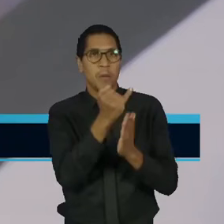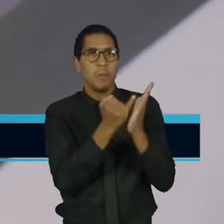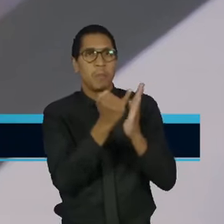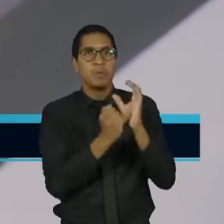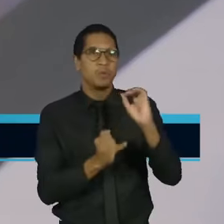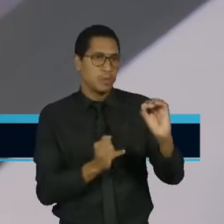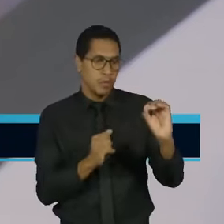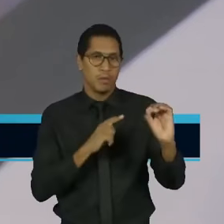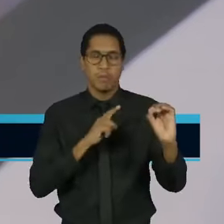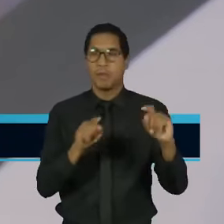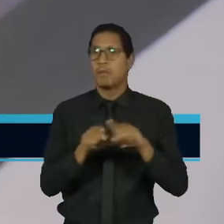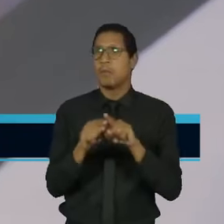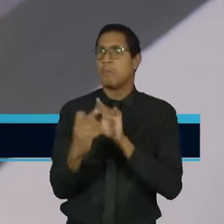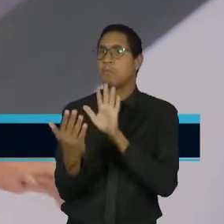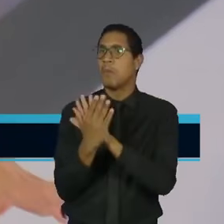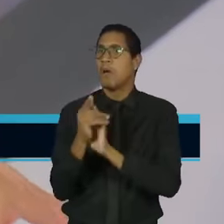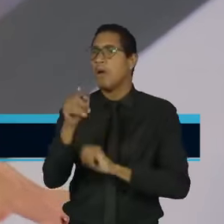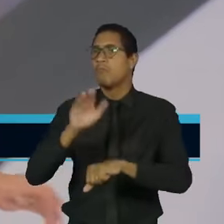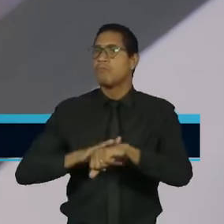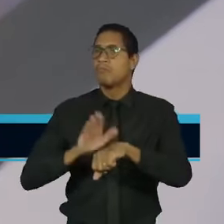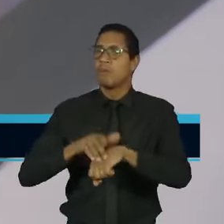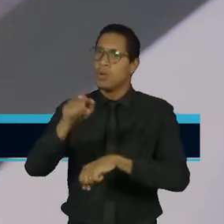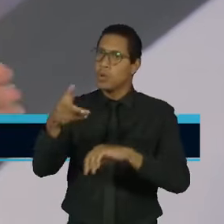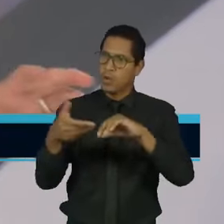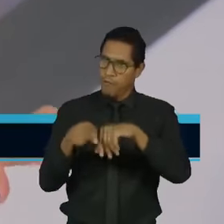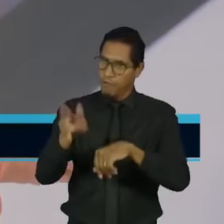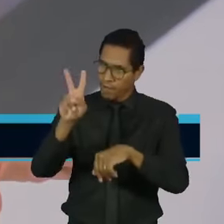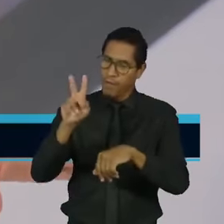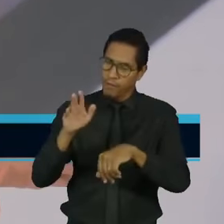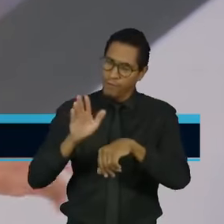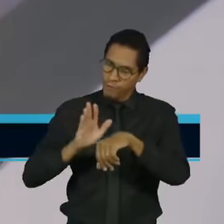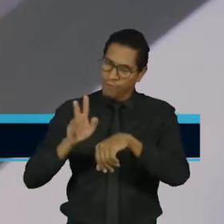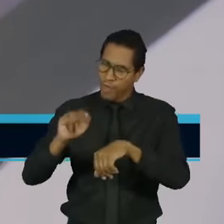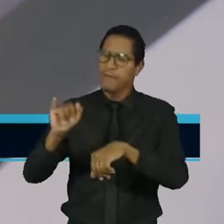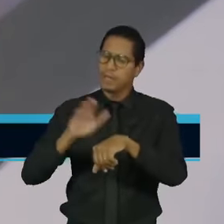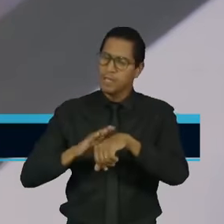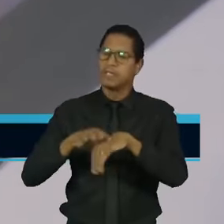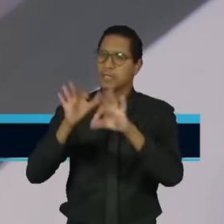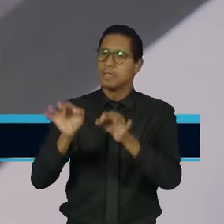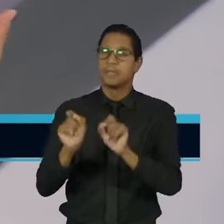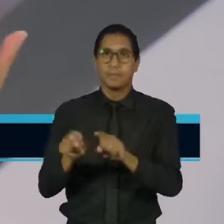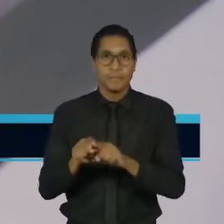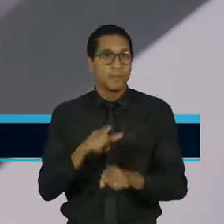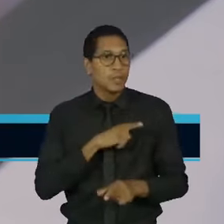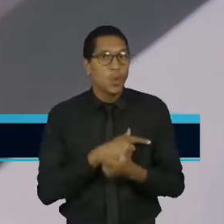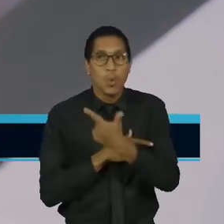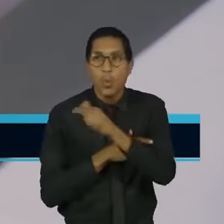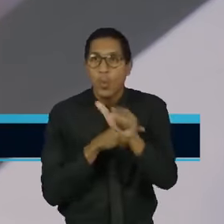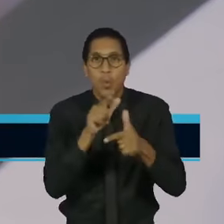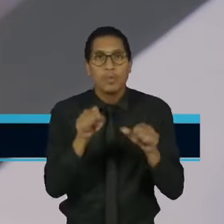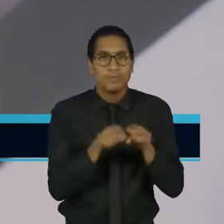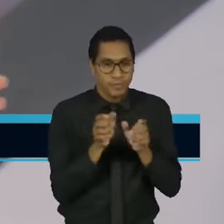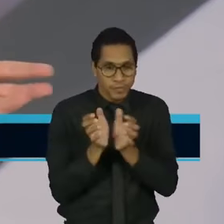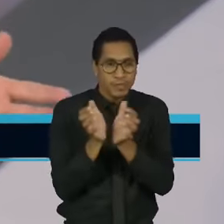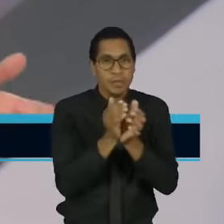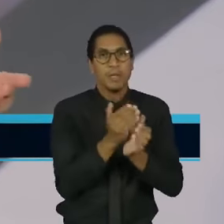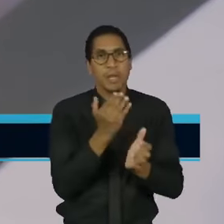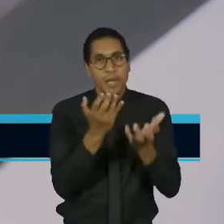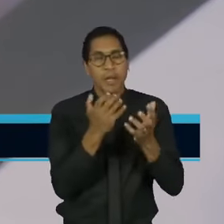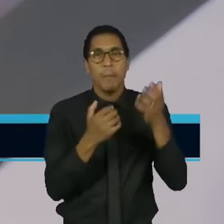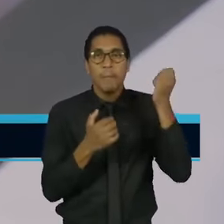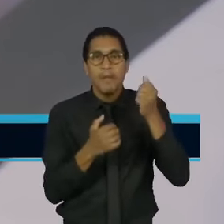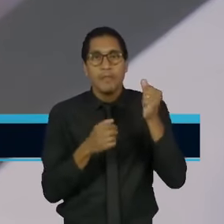inclusive, o Congresso para fazê-las, tem outros ministérios e outros setores buscando benefícios também setoriais.